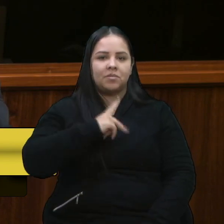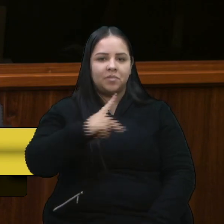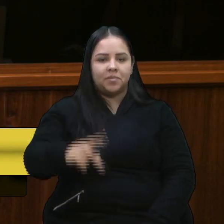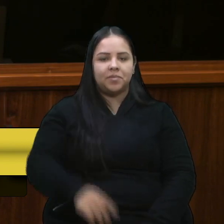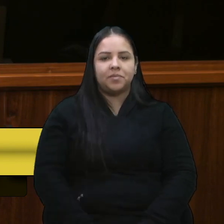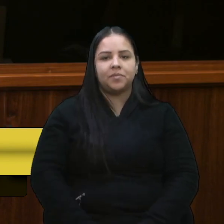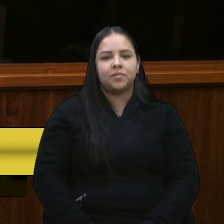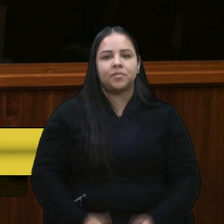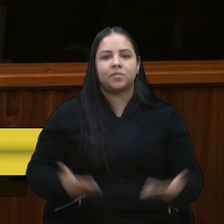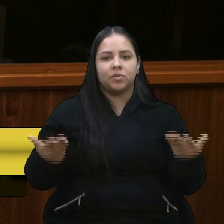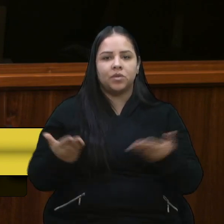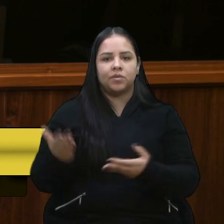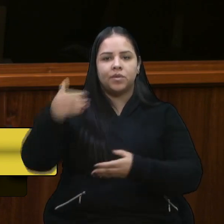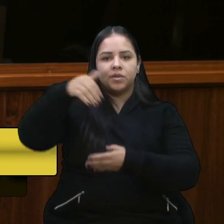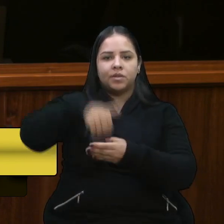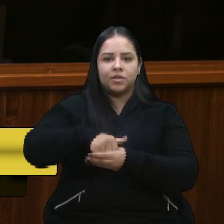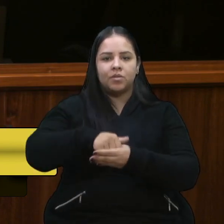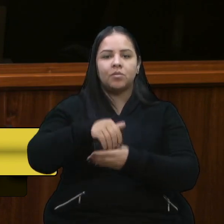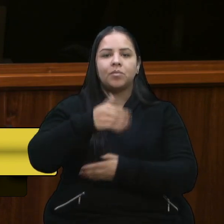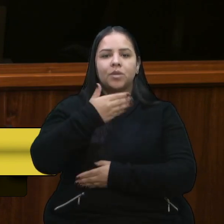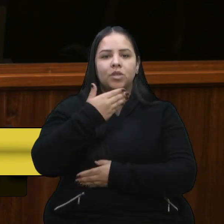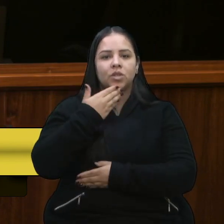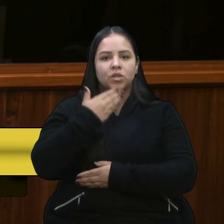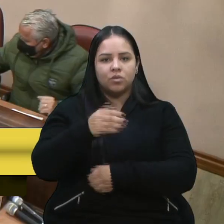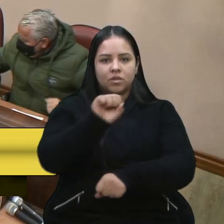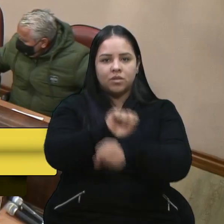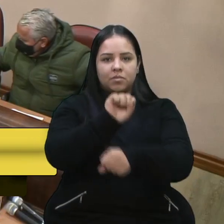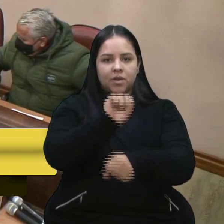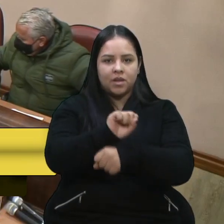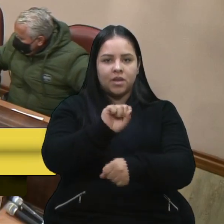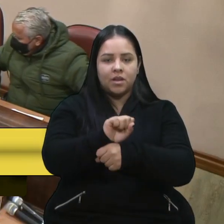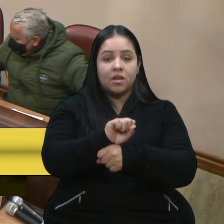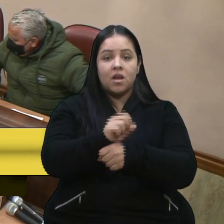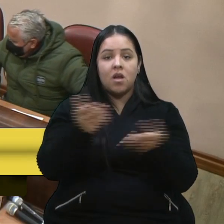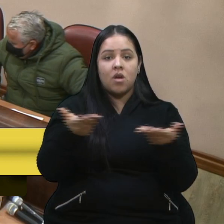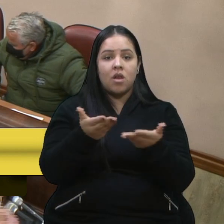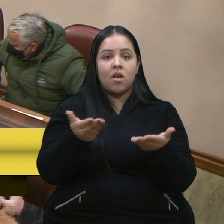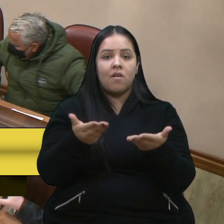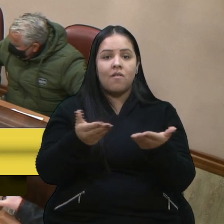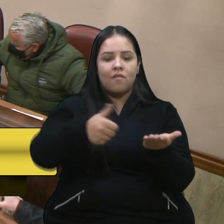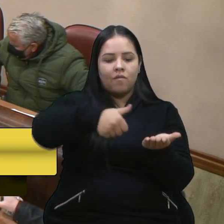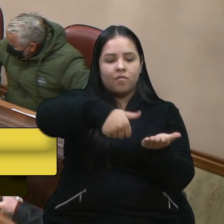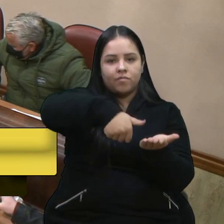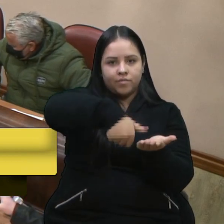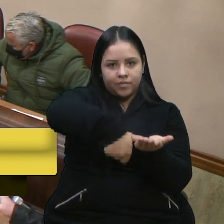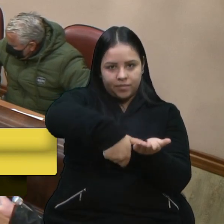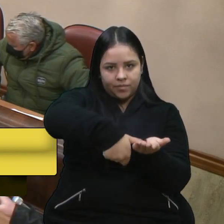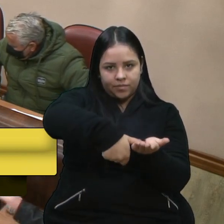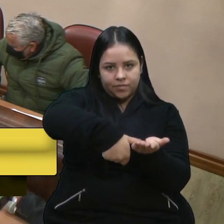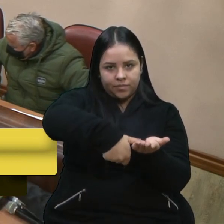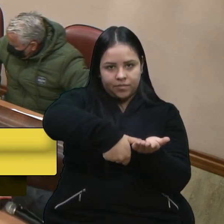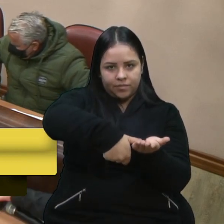Em votação, pedido de adiamento. Passamos ao registro dos votos no terminal eletrônico.